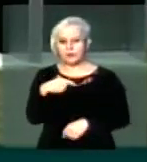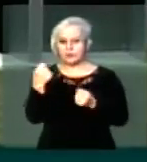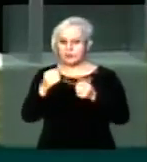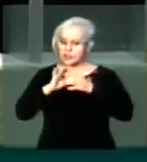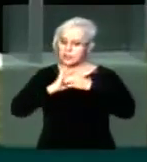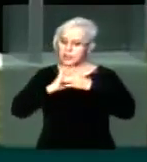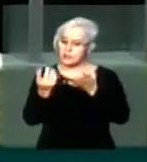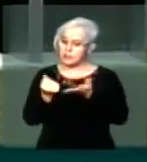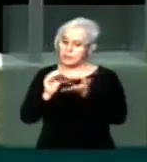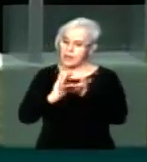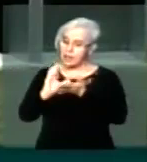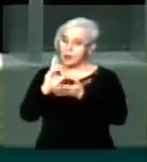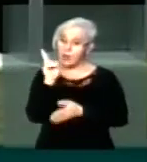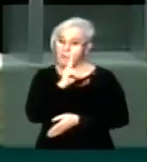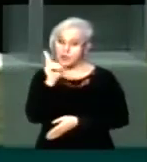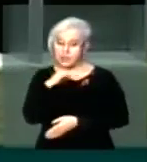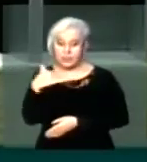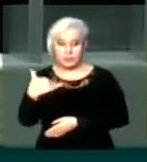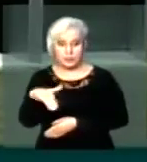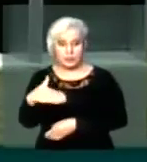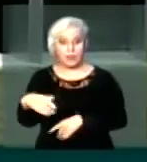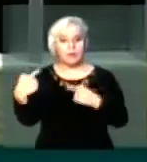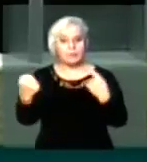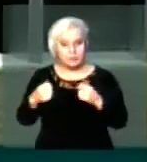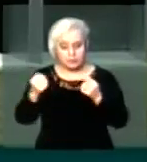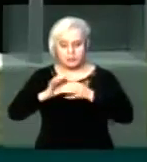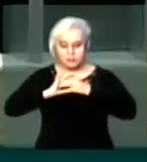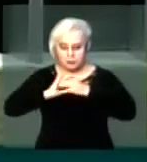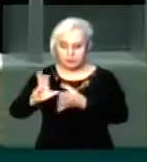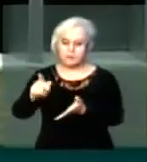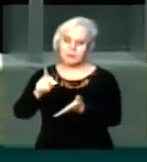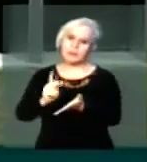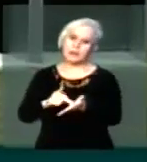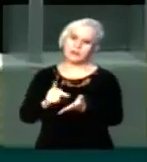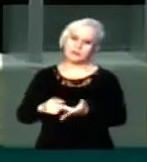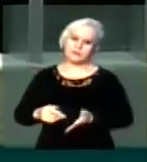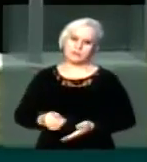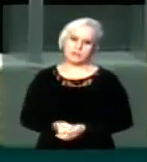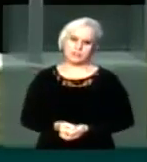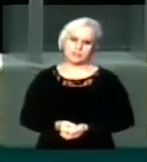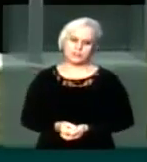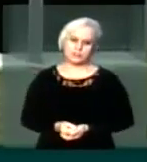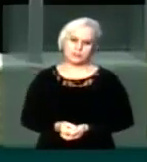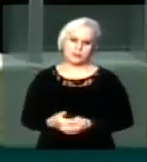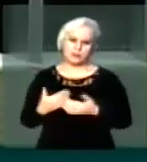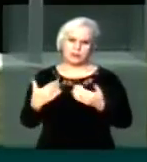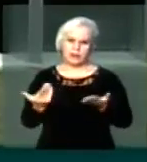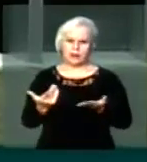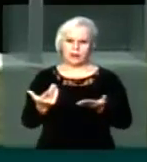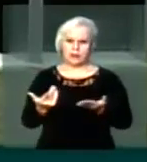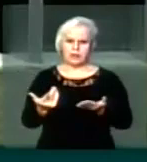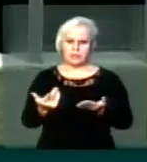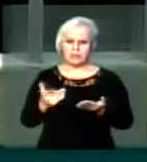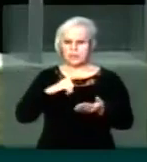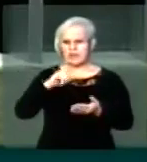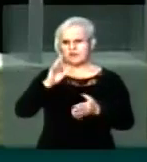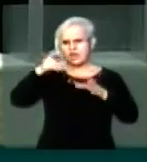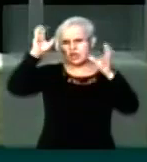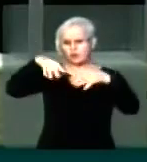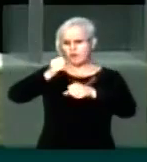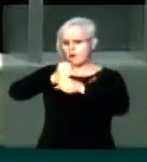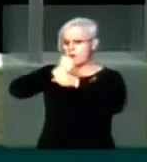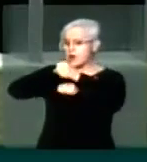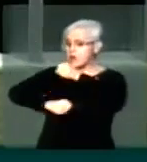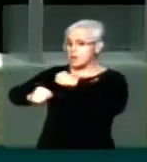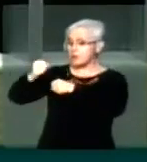emergenciais, que eles realmente, na prática, se tornem emergenciais. E não que uma chuva que foi o ano passado, o